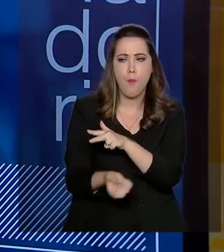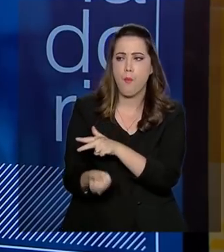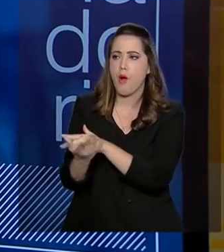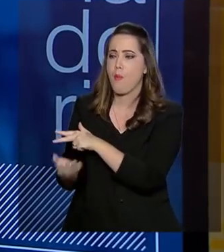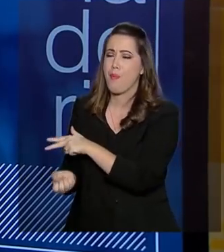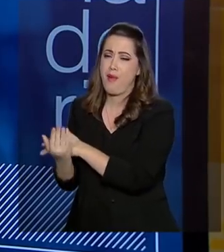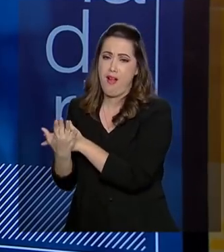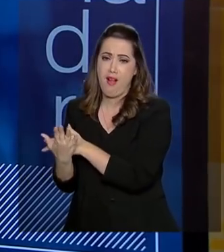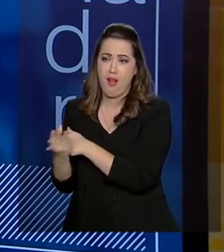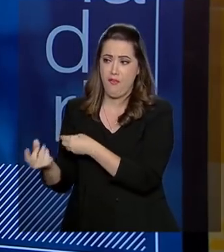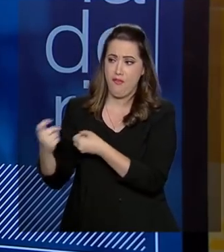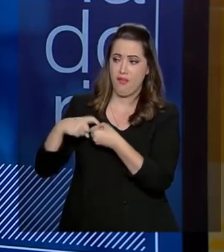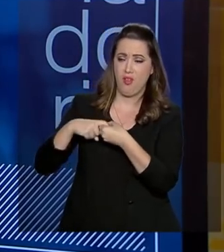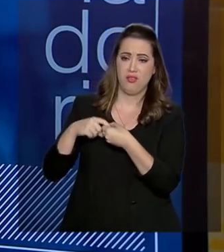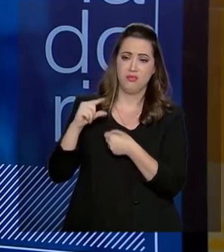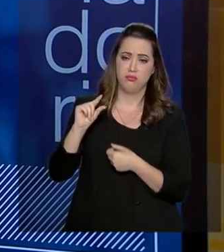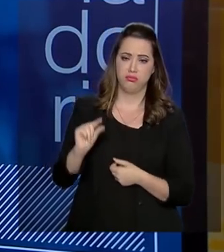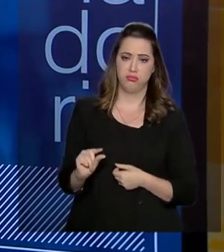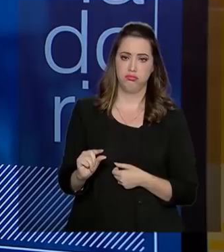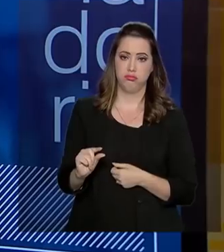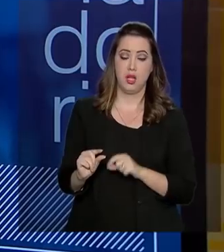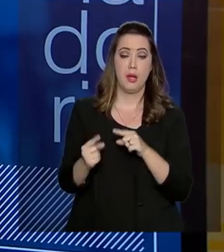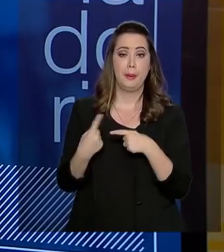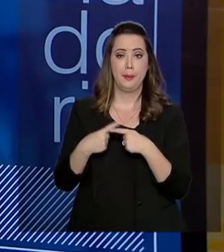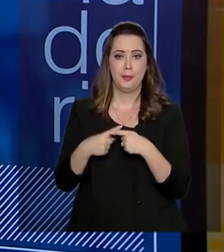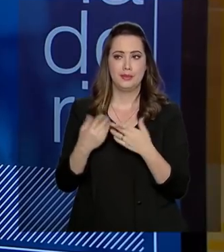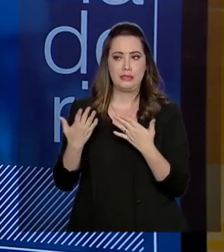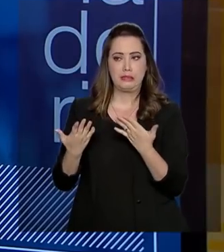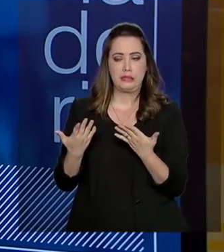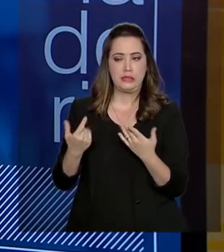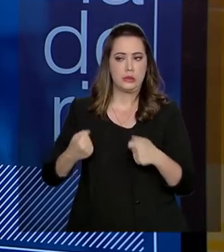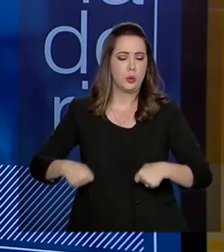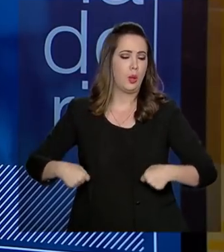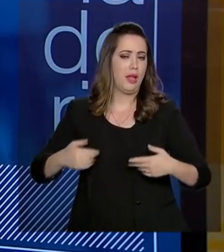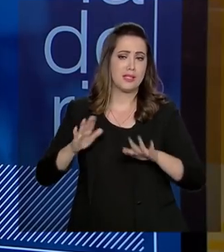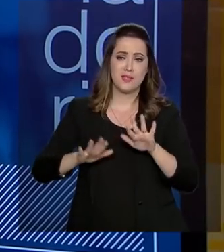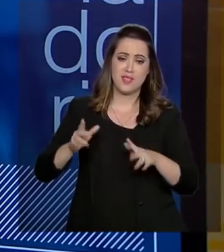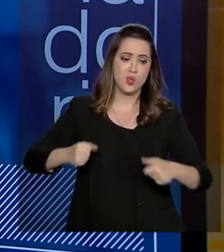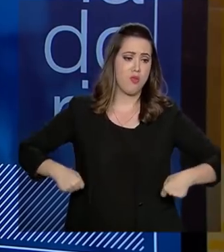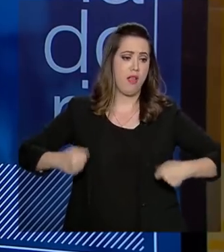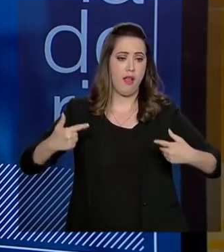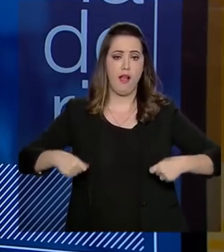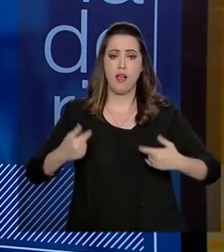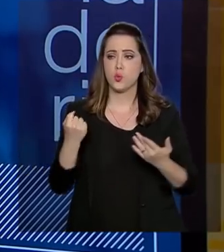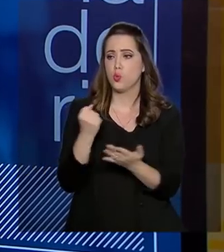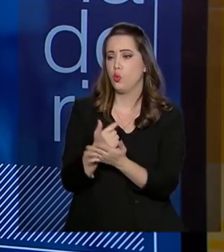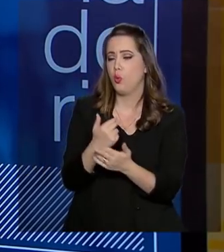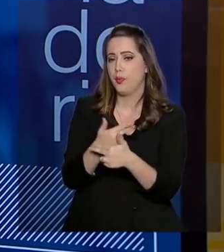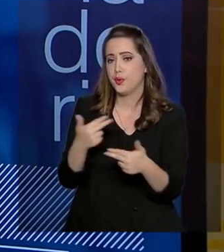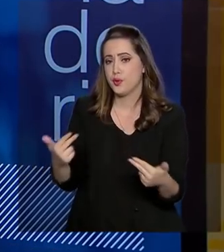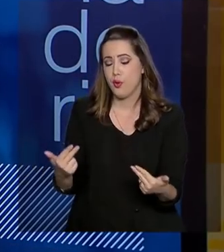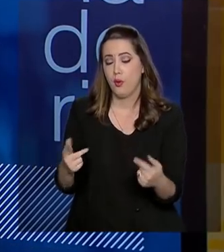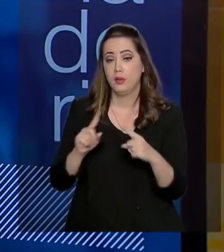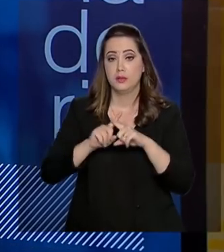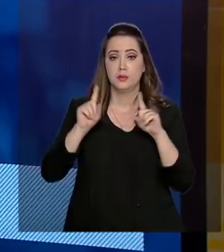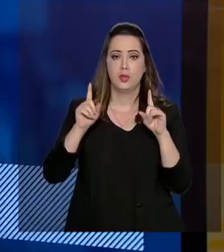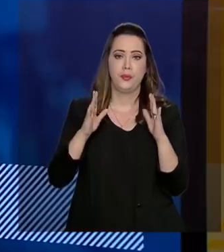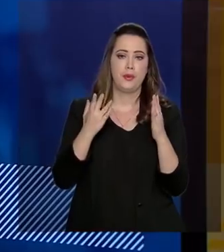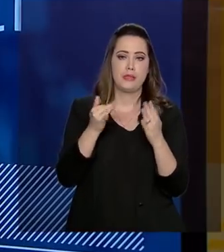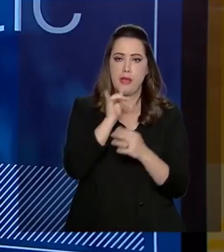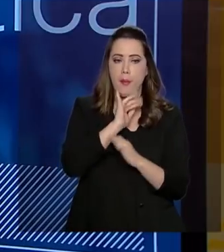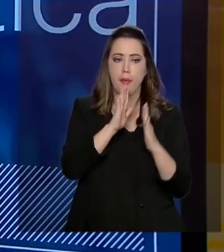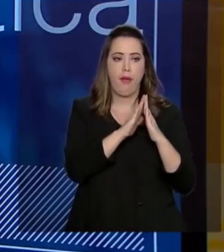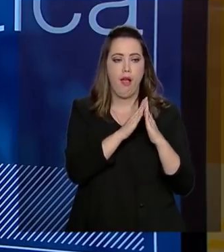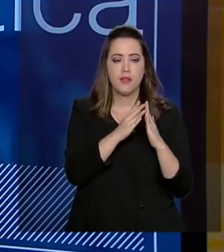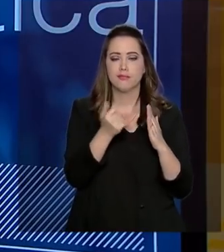foram desviados durante a corrupção. mesmo porque eles não são gastos, muitas vezes, na aquisição de imóveis ou de um bem que pode